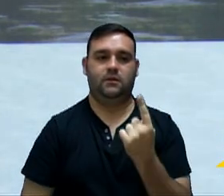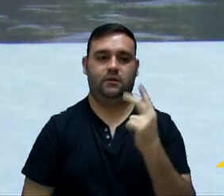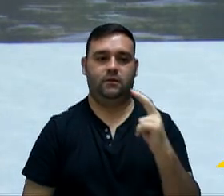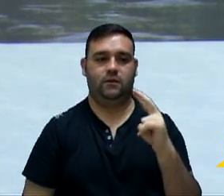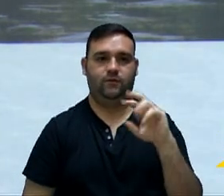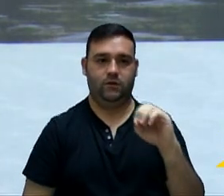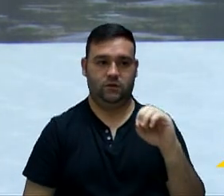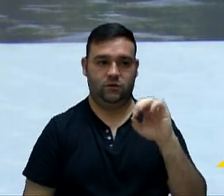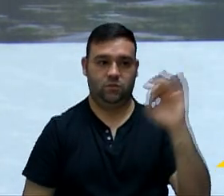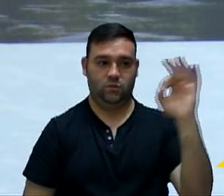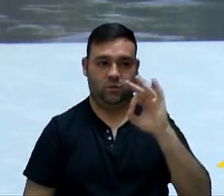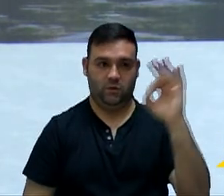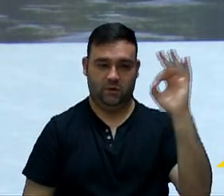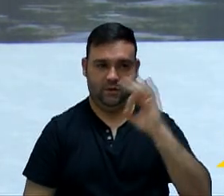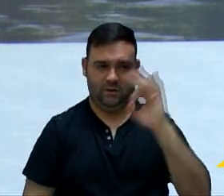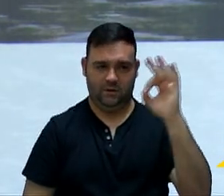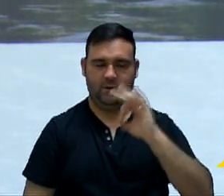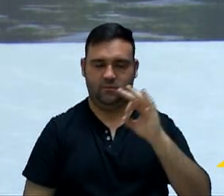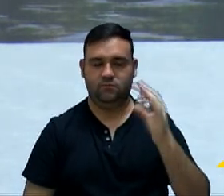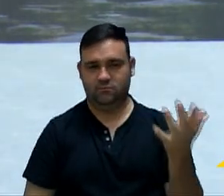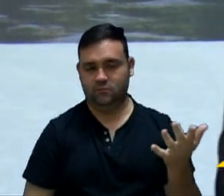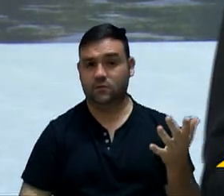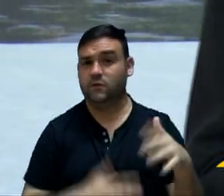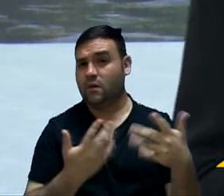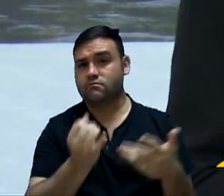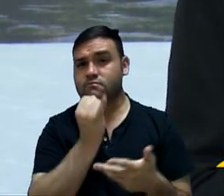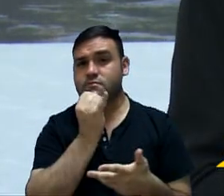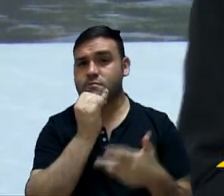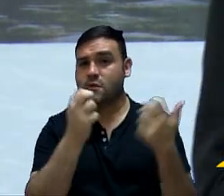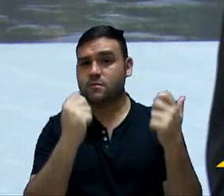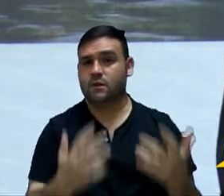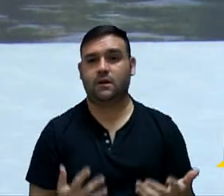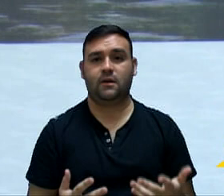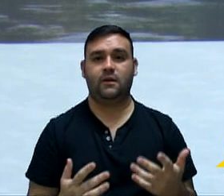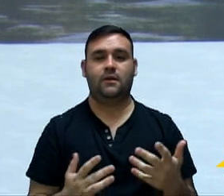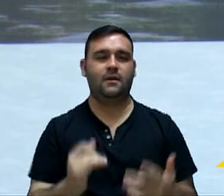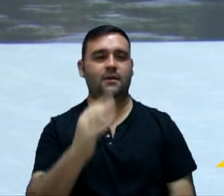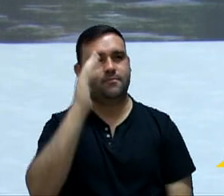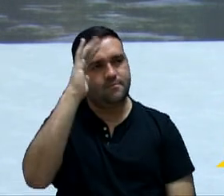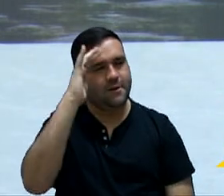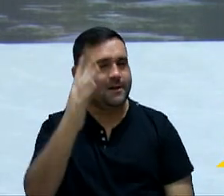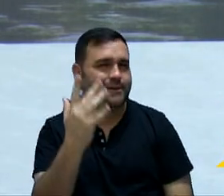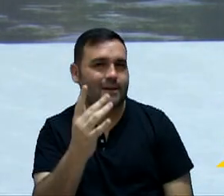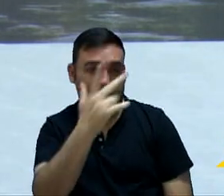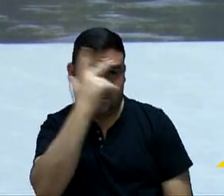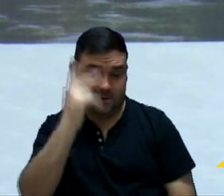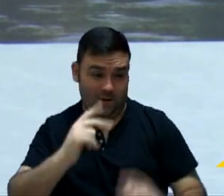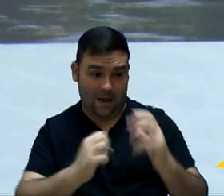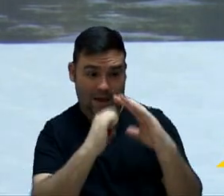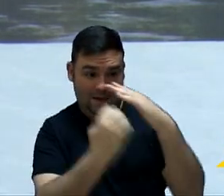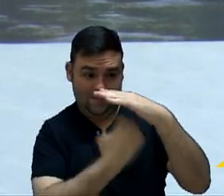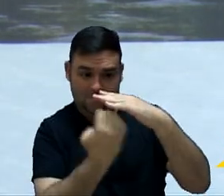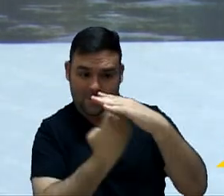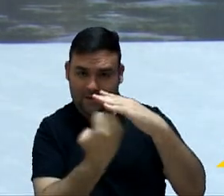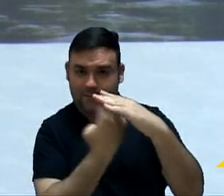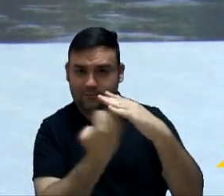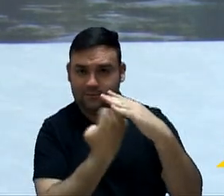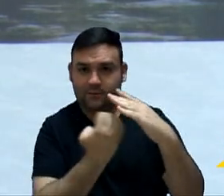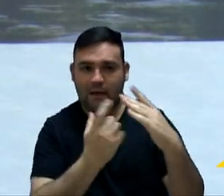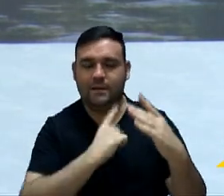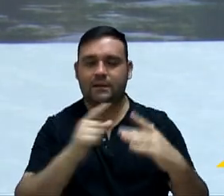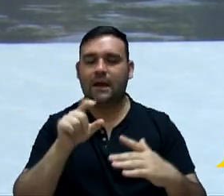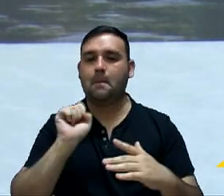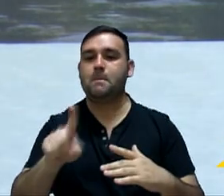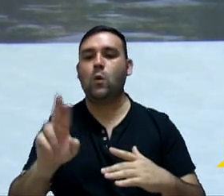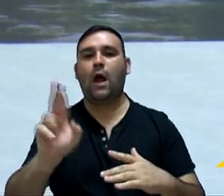% da receita com ente líquida. Tá bom. Aí, como exemplo, eu disse o seguinte. Imagine um funcionário de uma empresa que